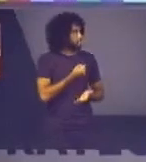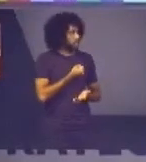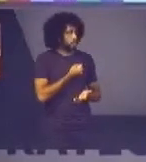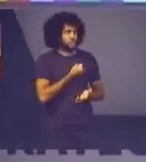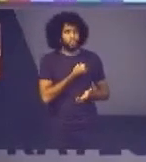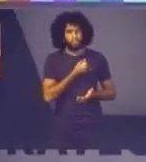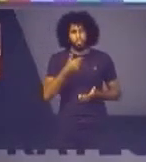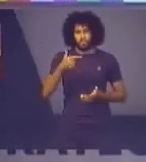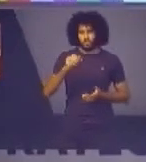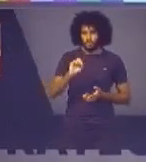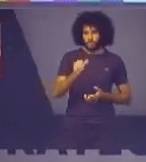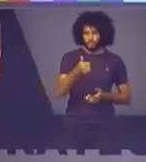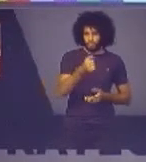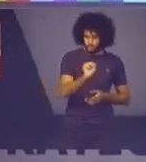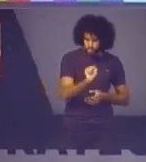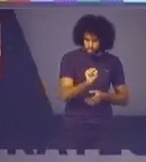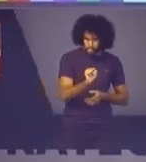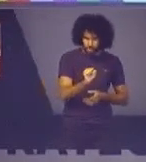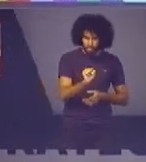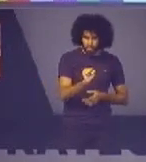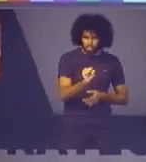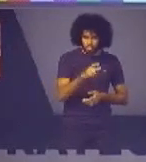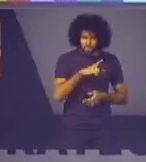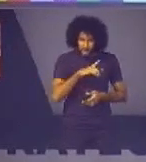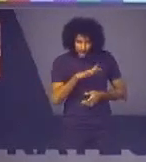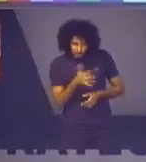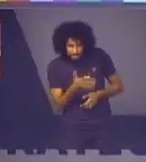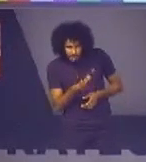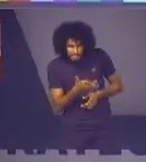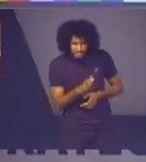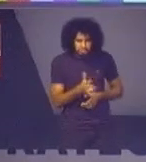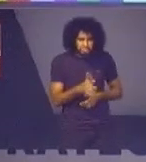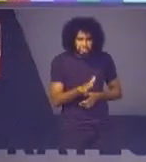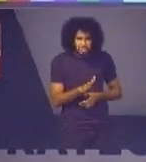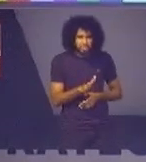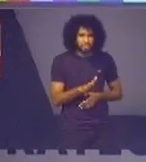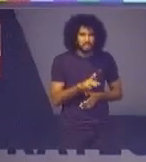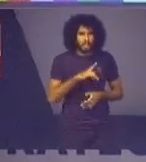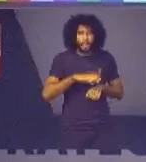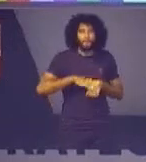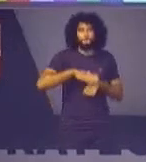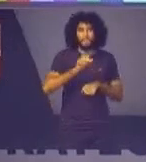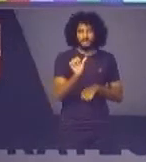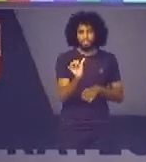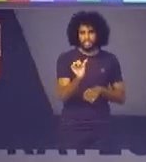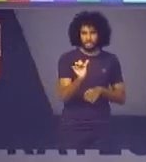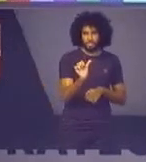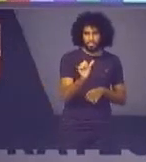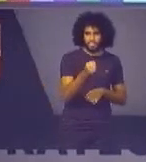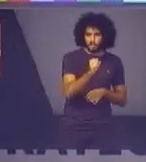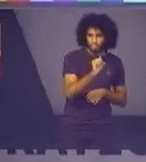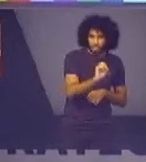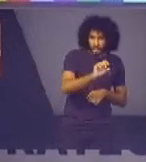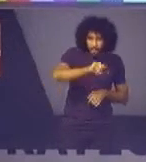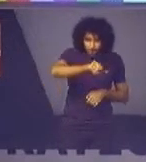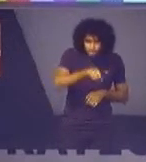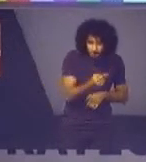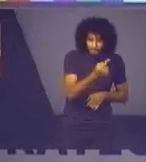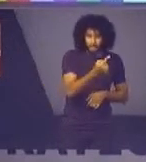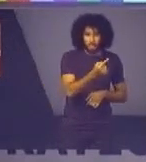em 2018 por baixo nós fizemos mais de 685 mil e